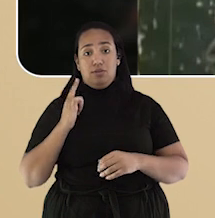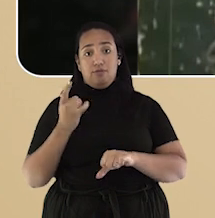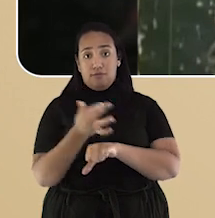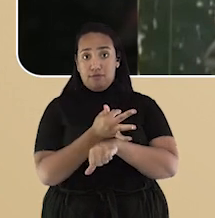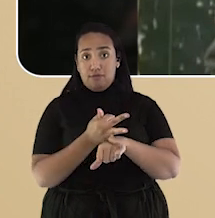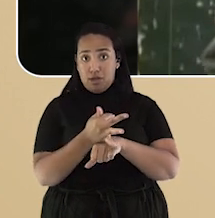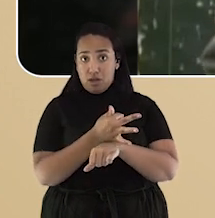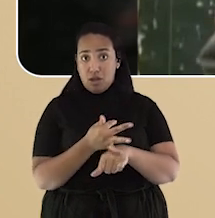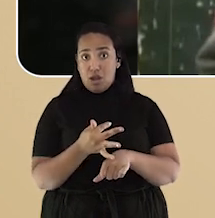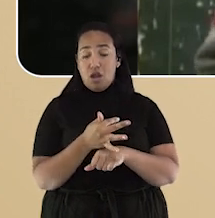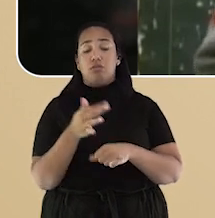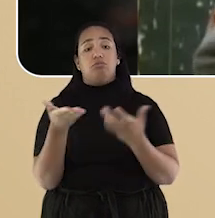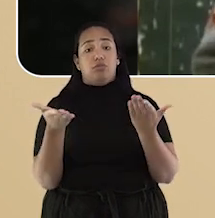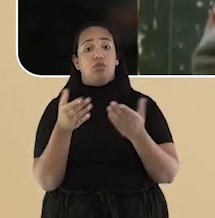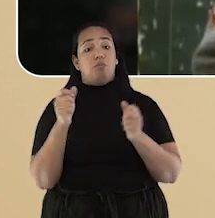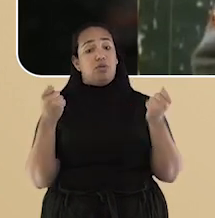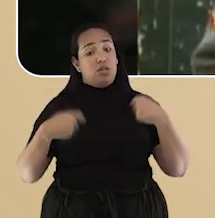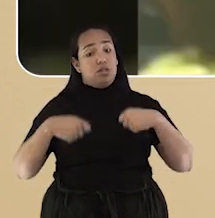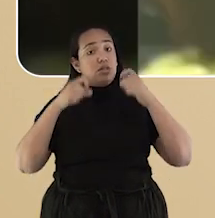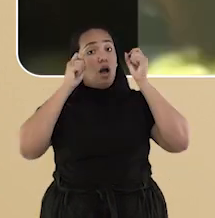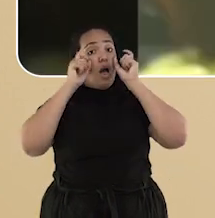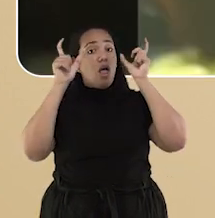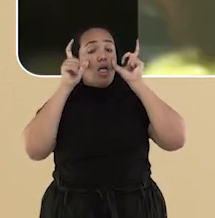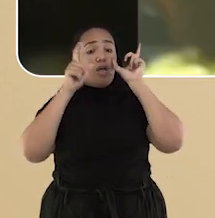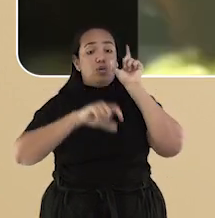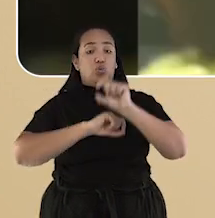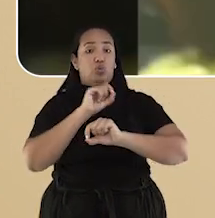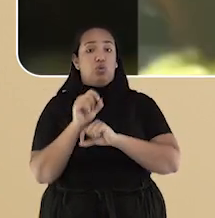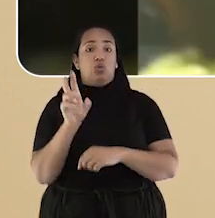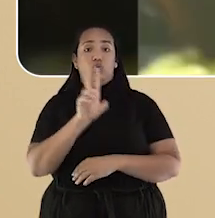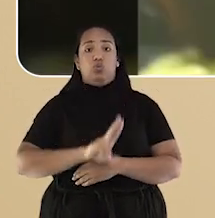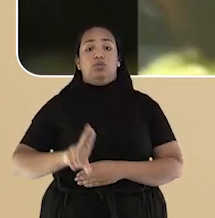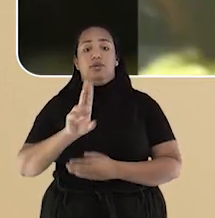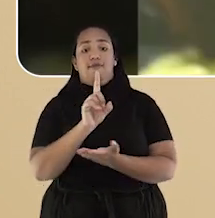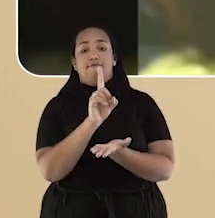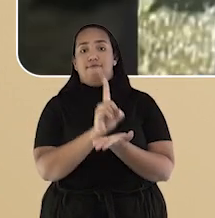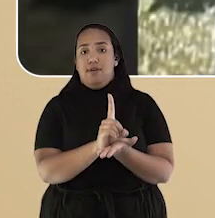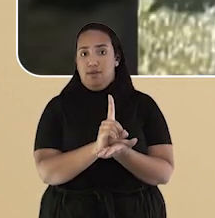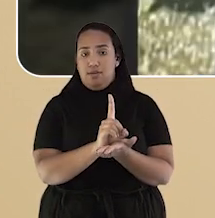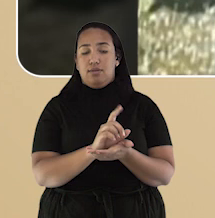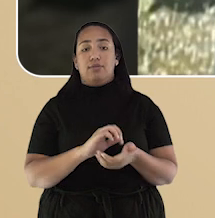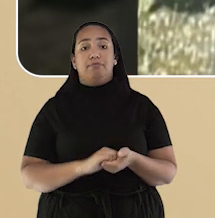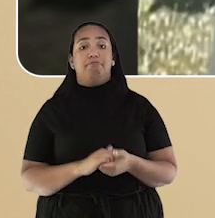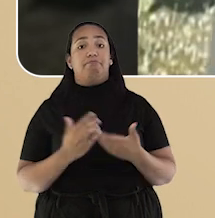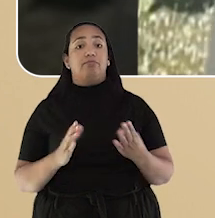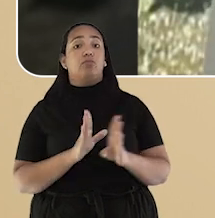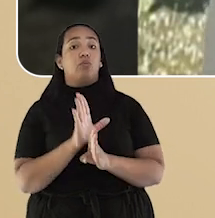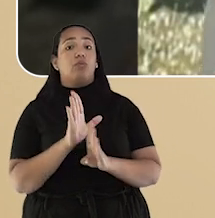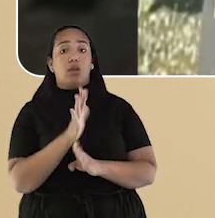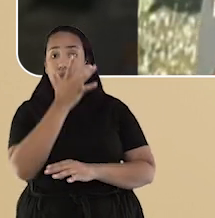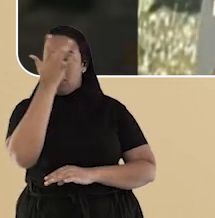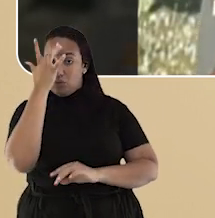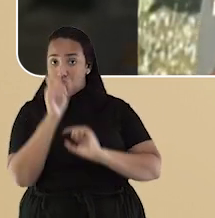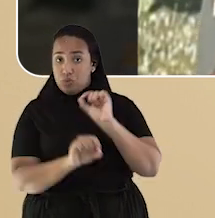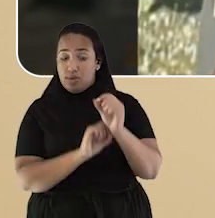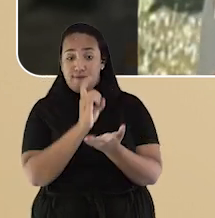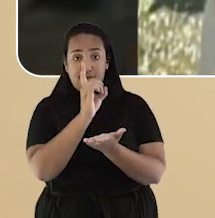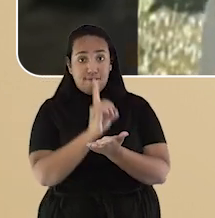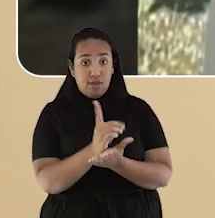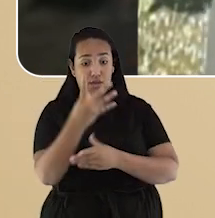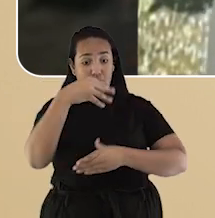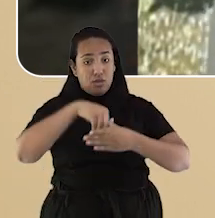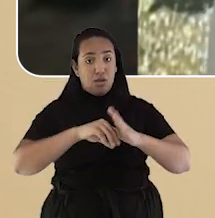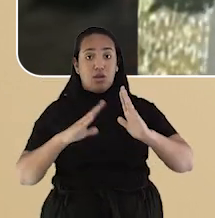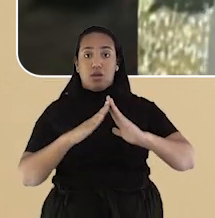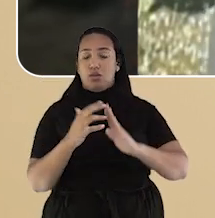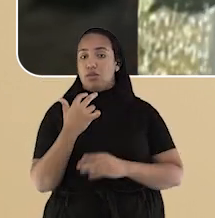capitão faz um outro alerta, desta vez com relação à utilização de velas. A gente orienta as pessoas a não acenderem velas no interior da